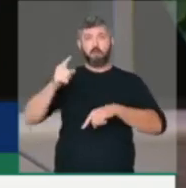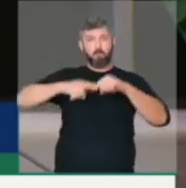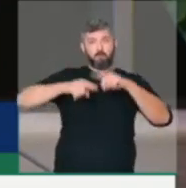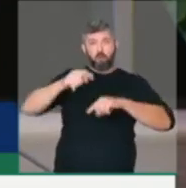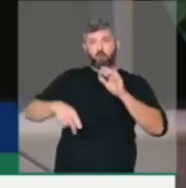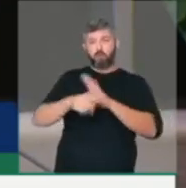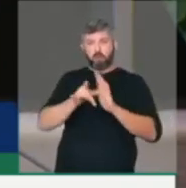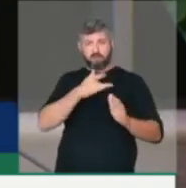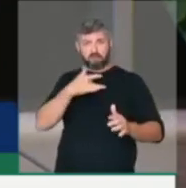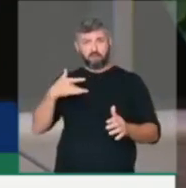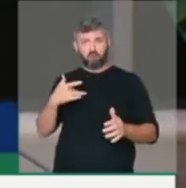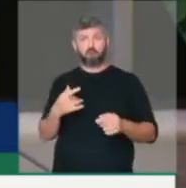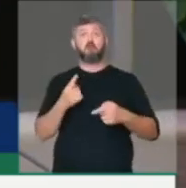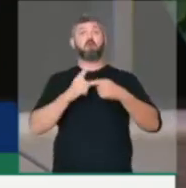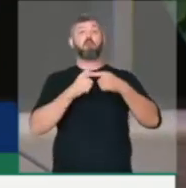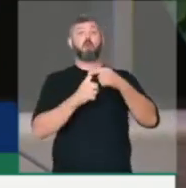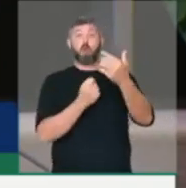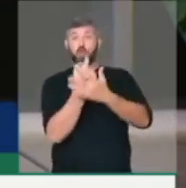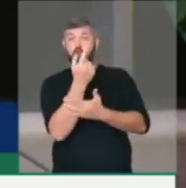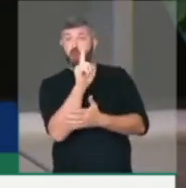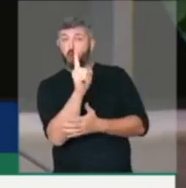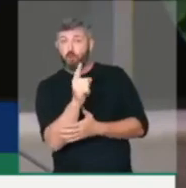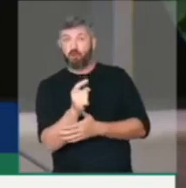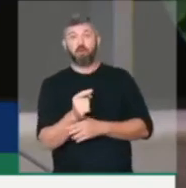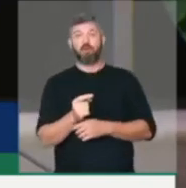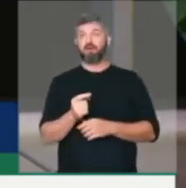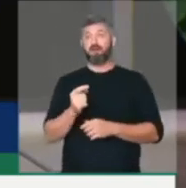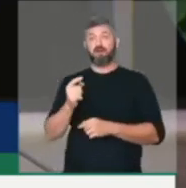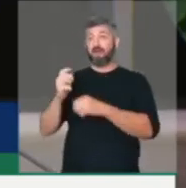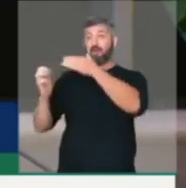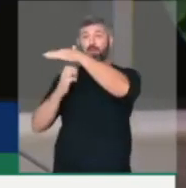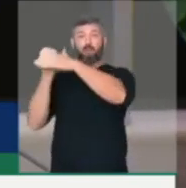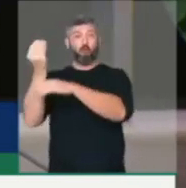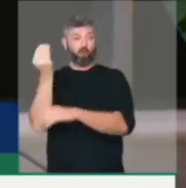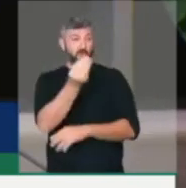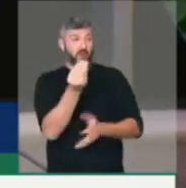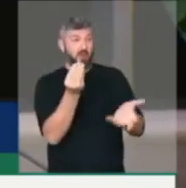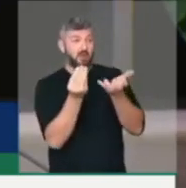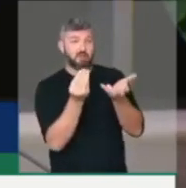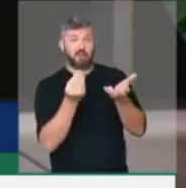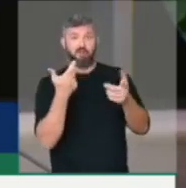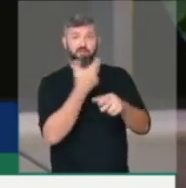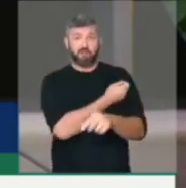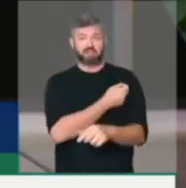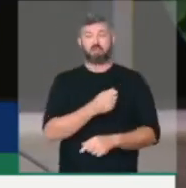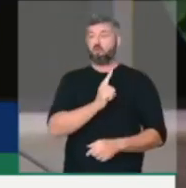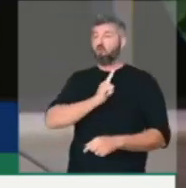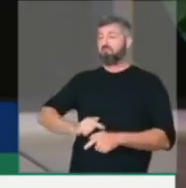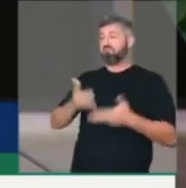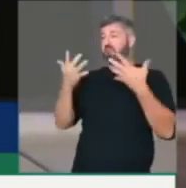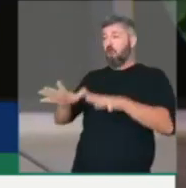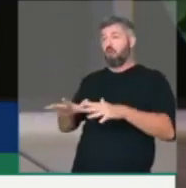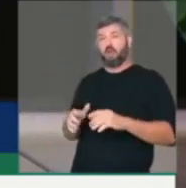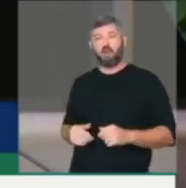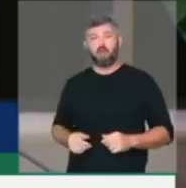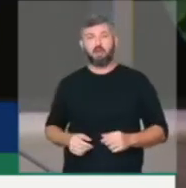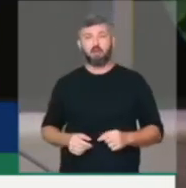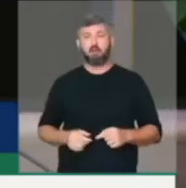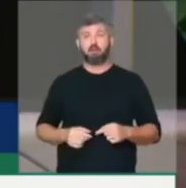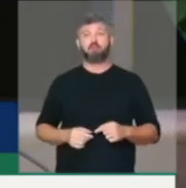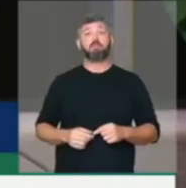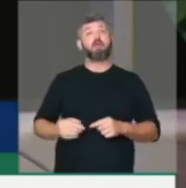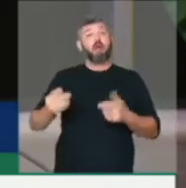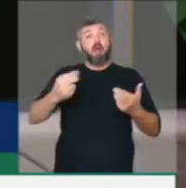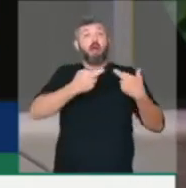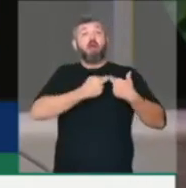A não compra das vacinas ofertadas para esse governo. Nós estamos atrasados na vacina por única e exclusiva